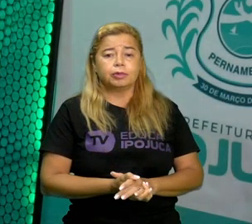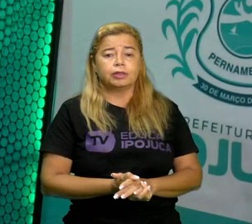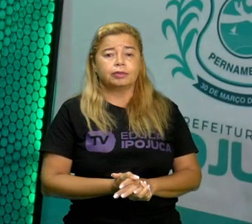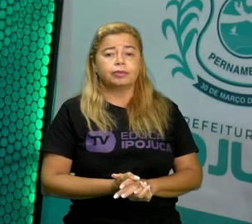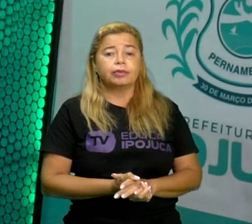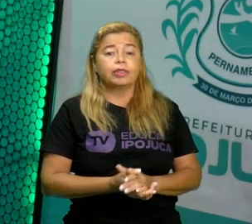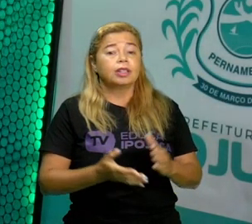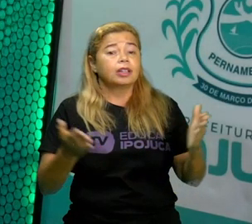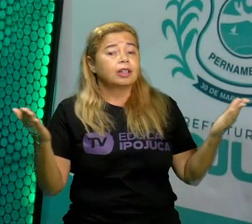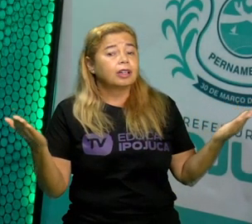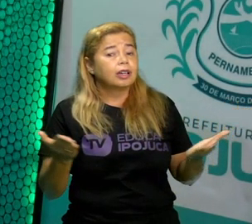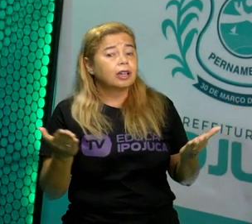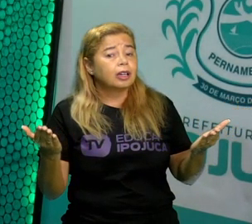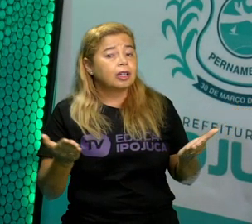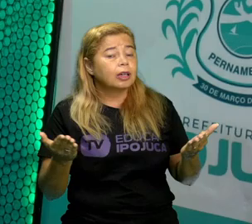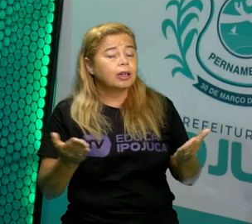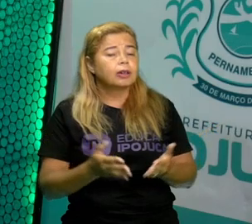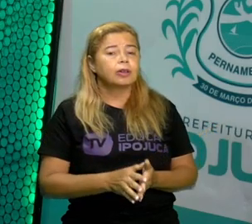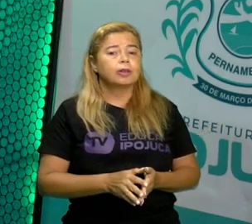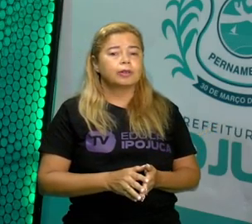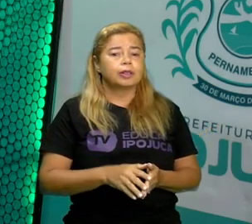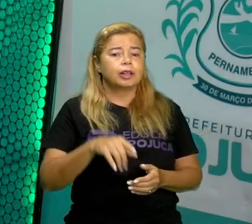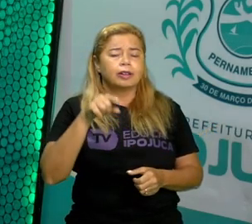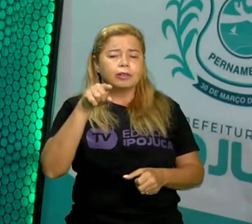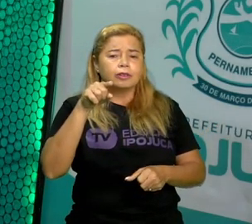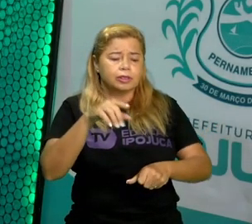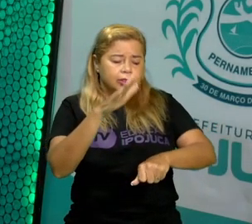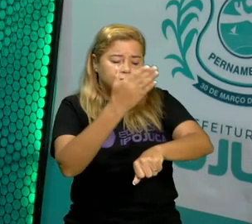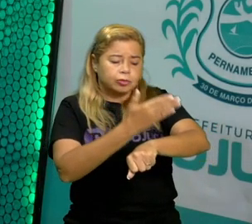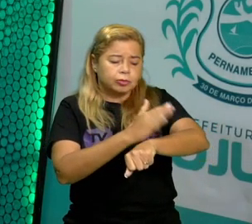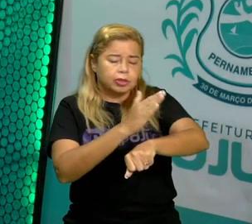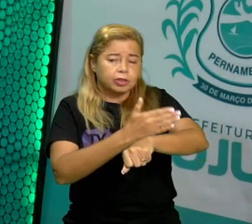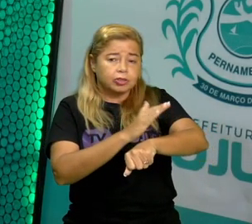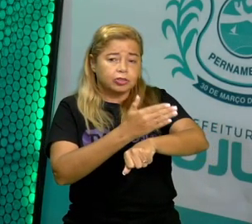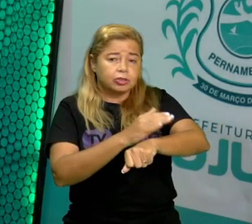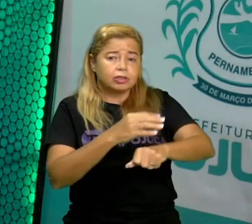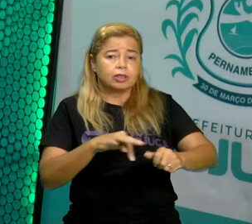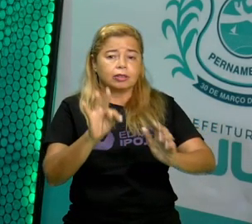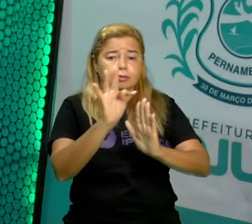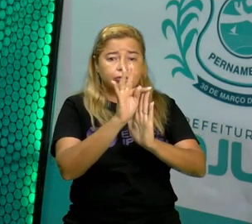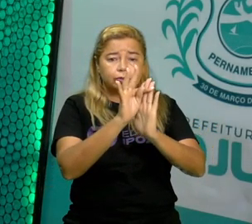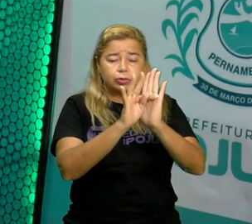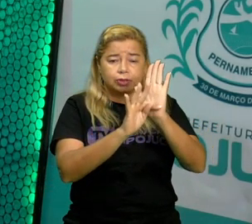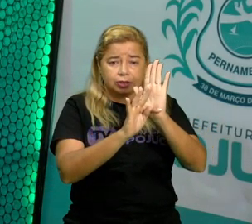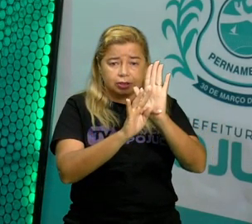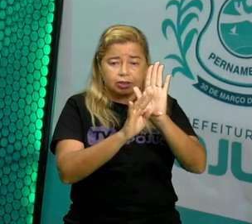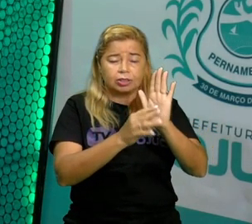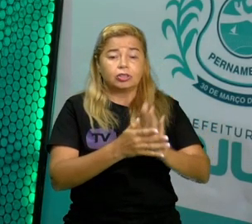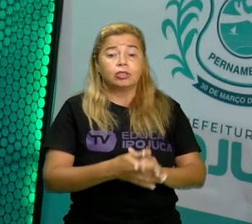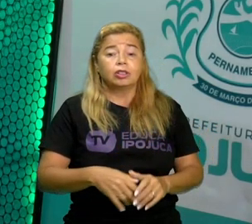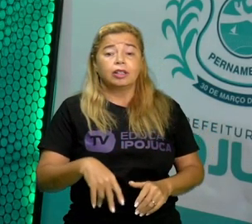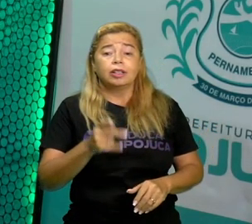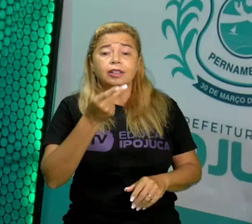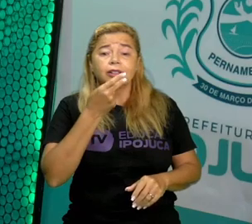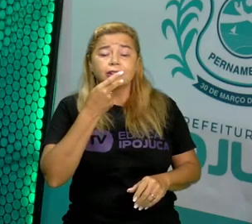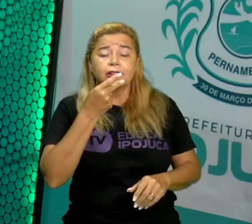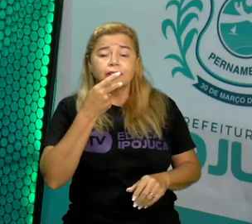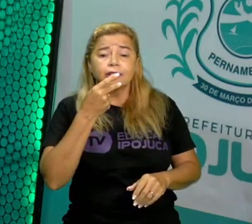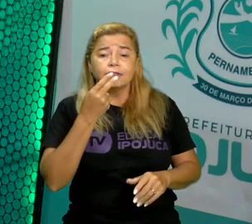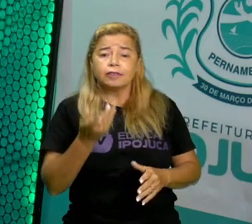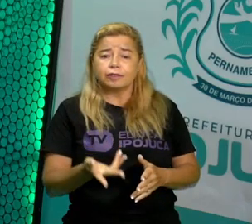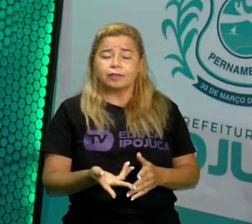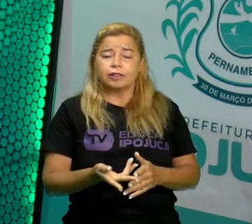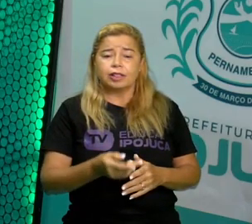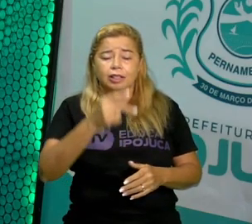praticarem um textinho aí, que mais uma vez fala sobre o personagem que a gente